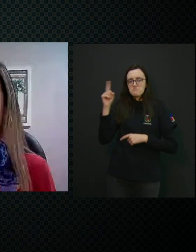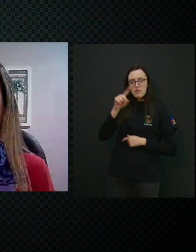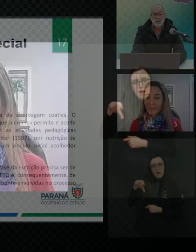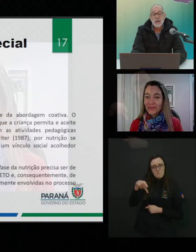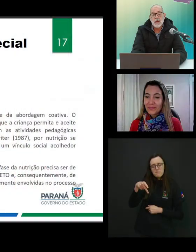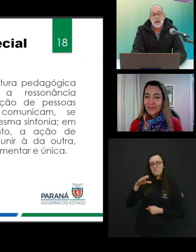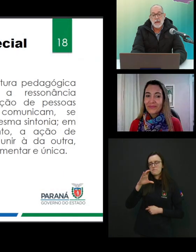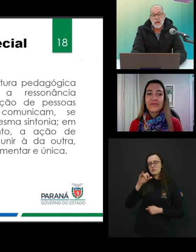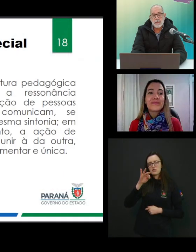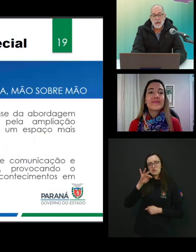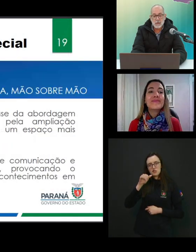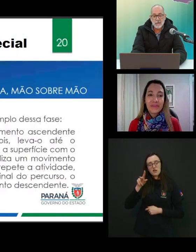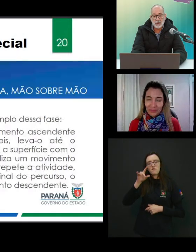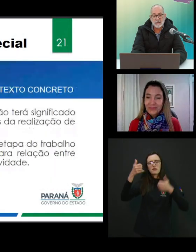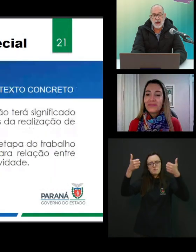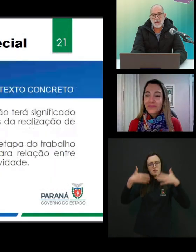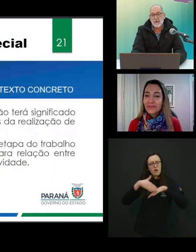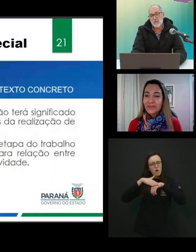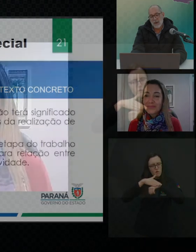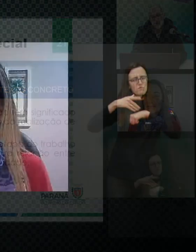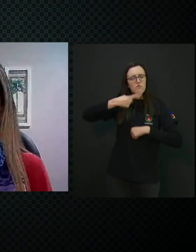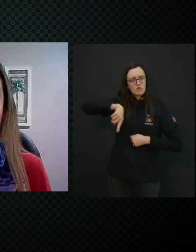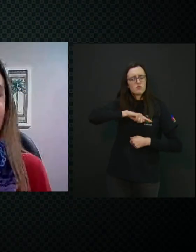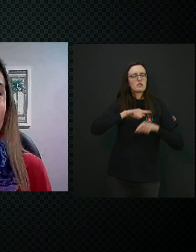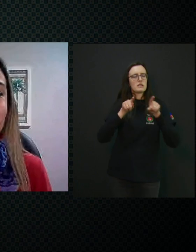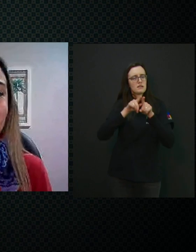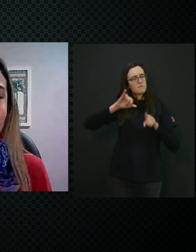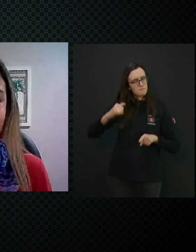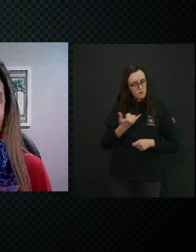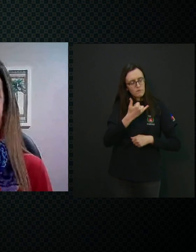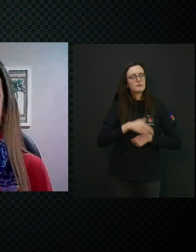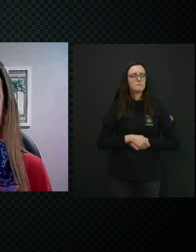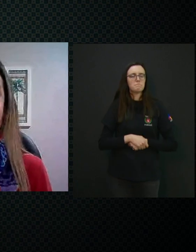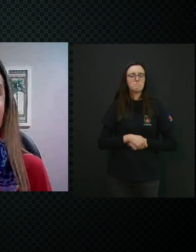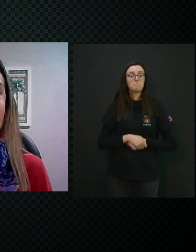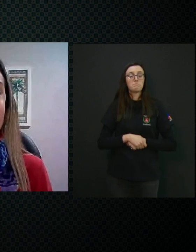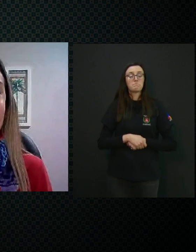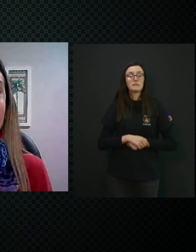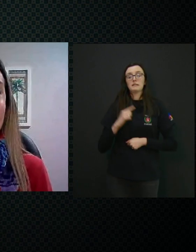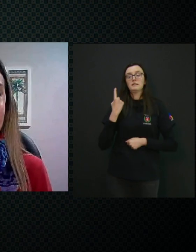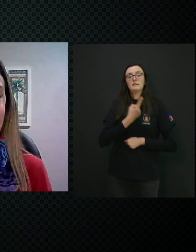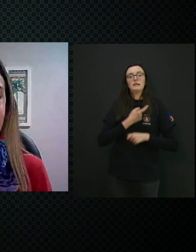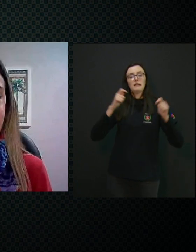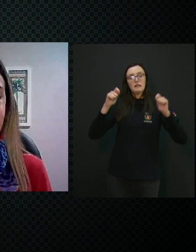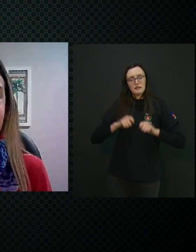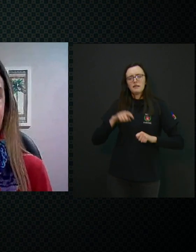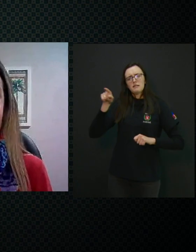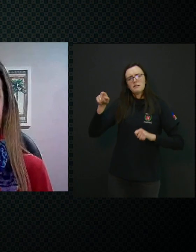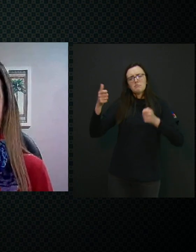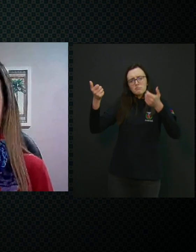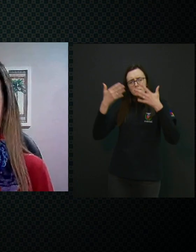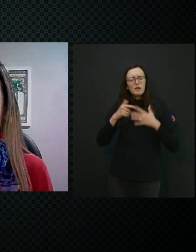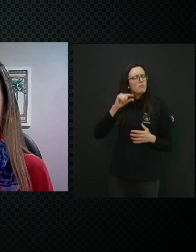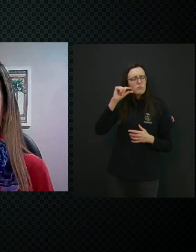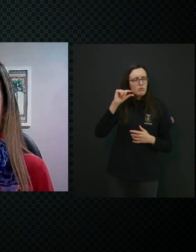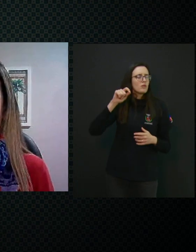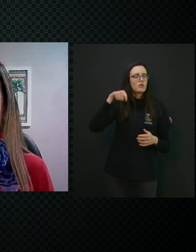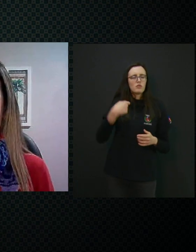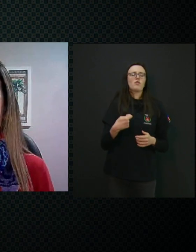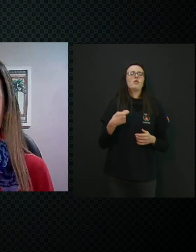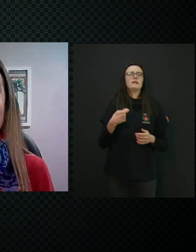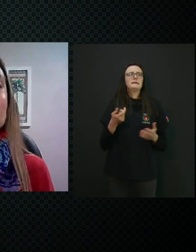Cíntia para conversar com a gente, onde ela vem a falar um pouco nesses